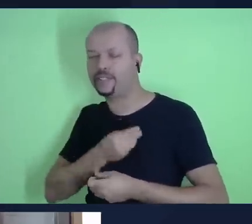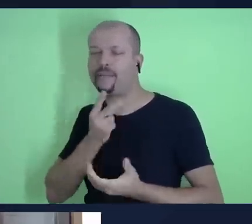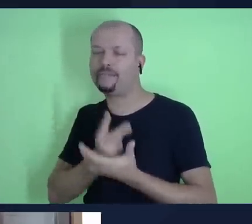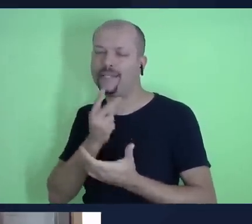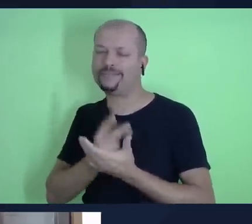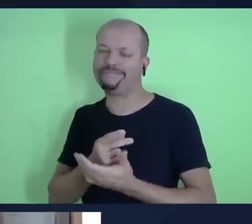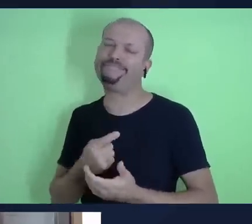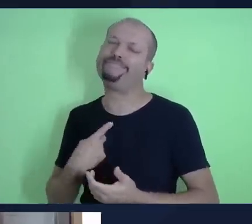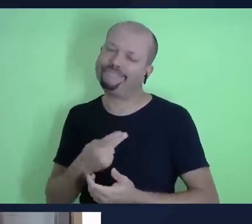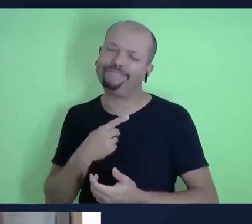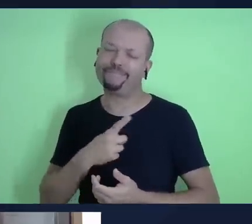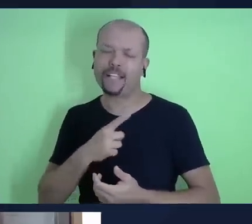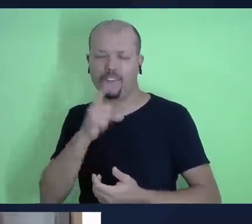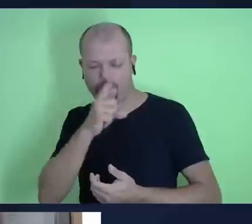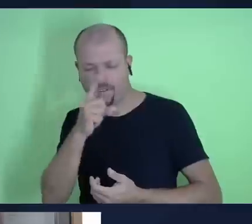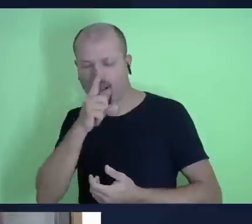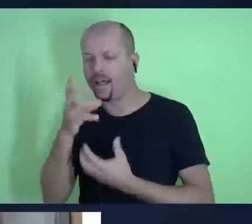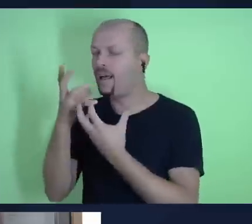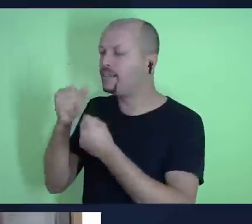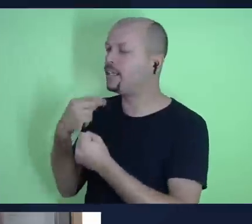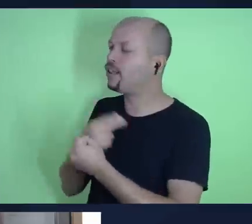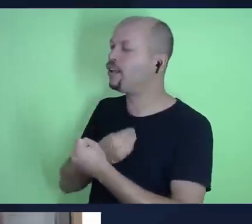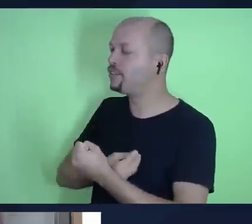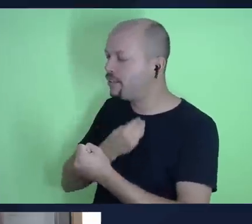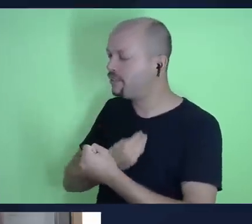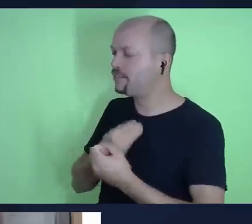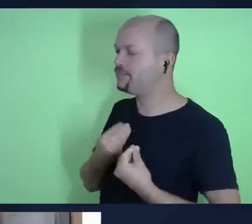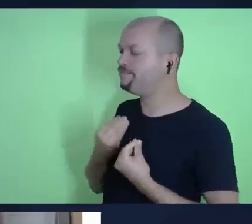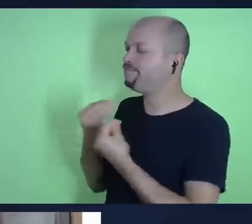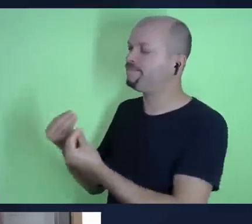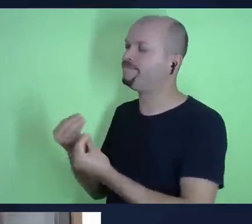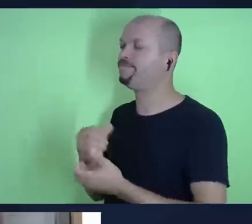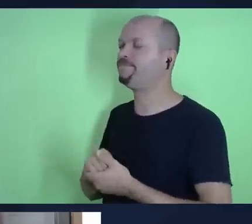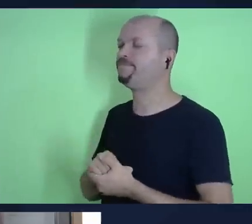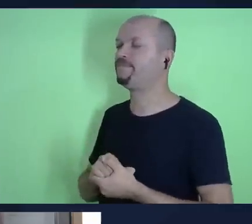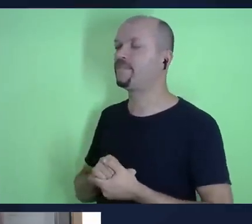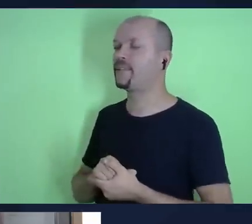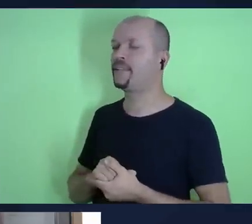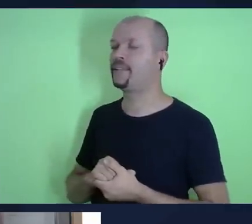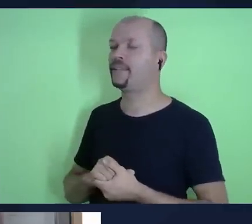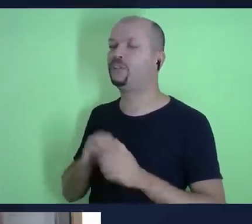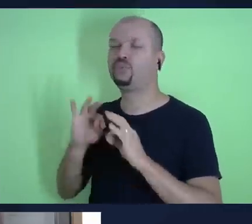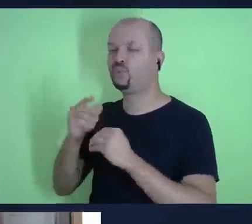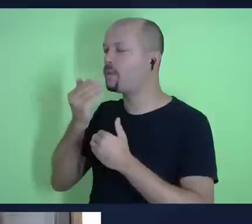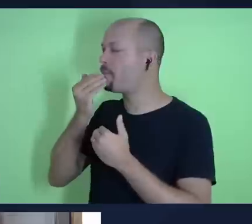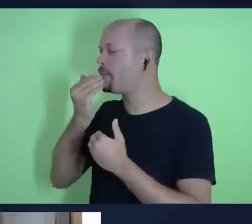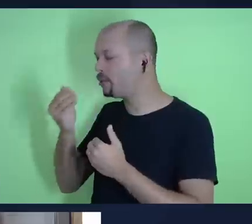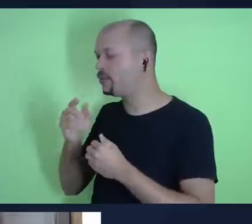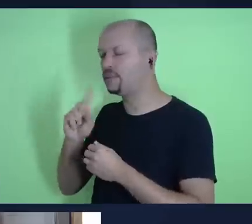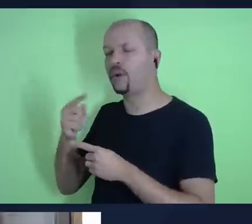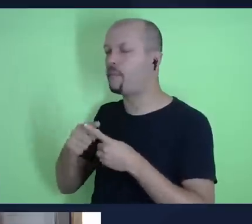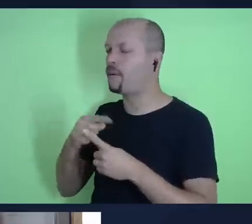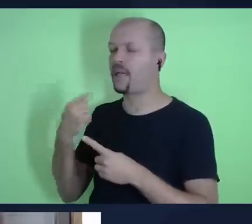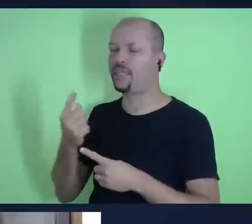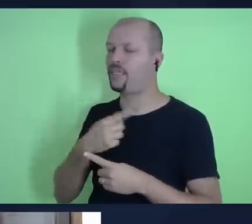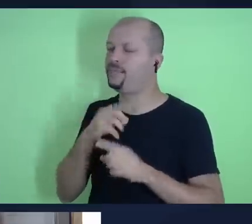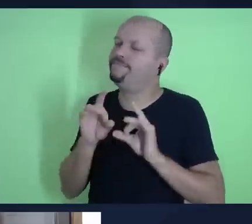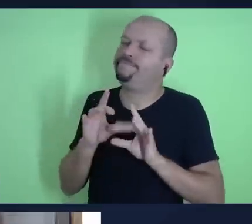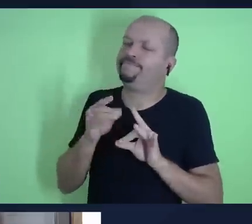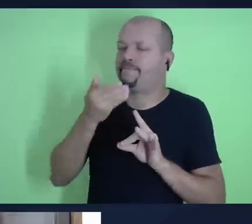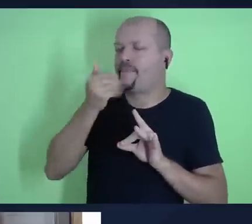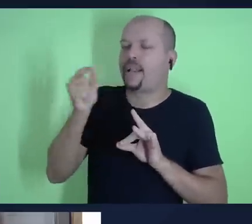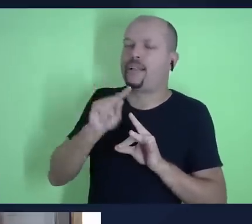aceita Senhor a nossa entrega ainda que imperfeita tudo isso te pedimos Senhor não porque mereçamos qualquer coisa mas é